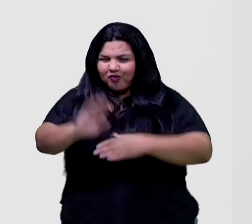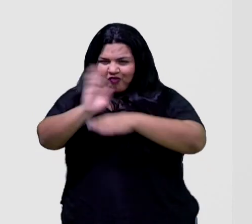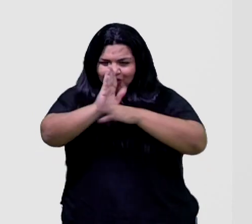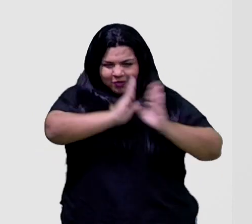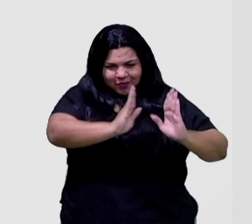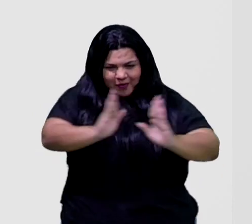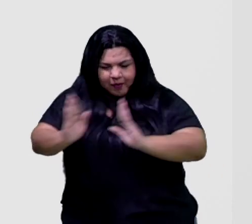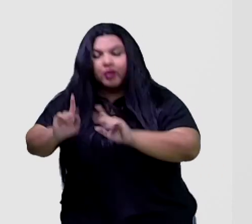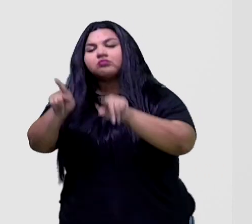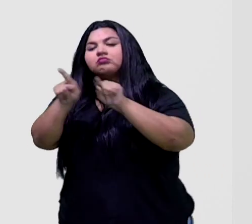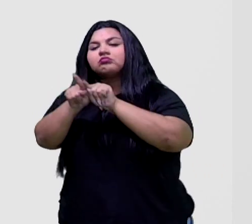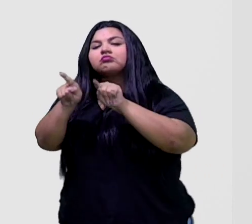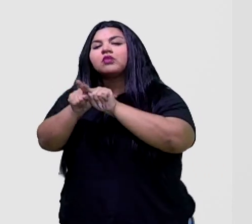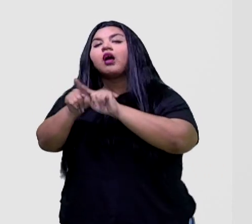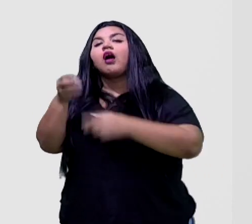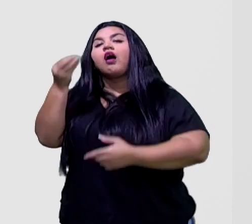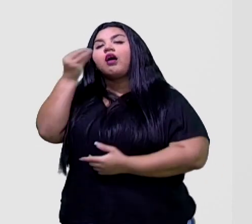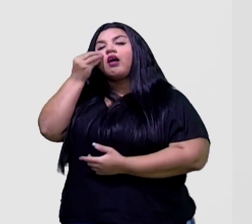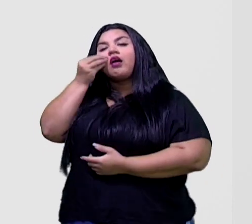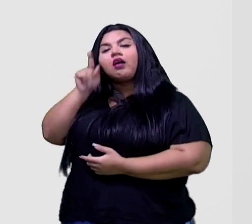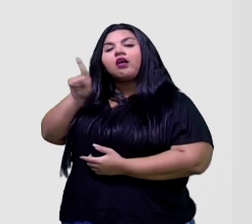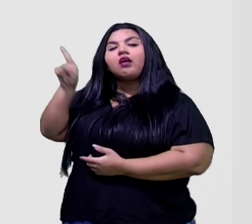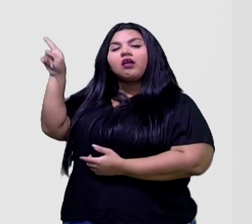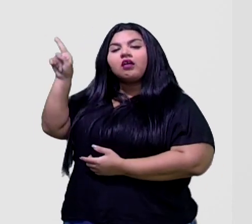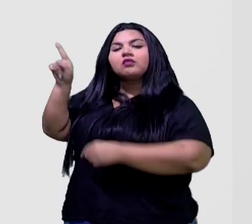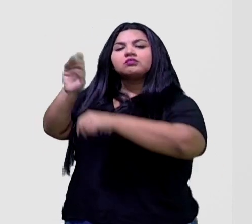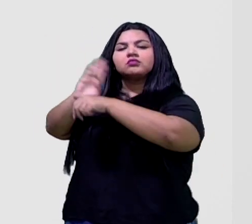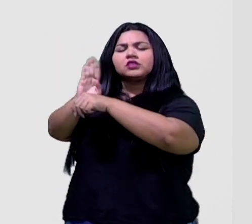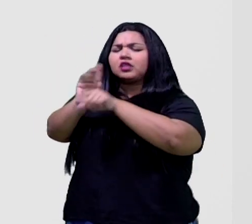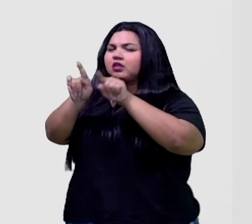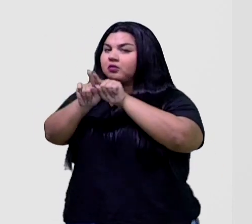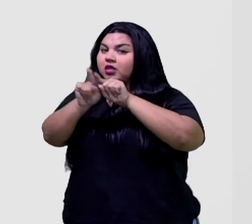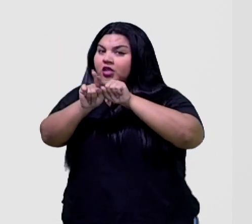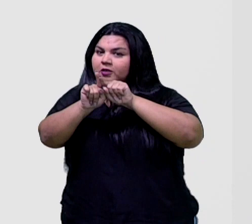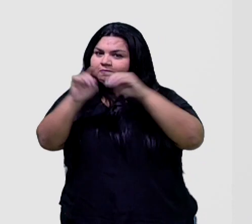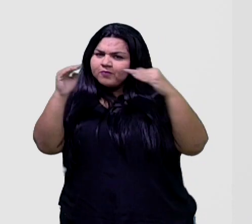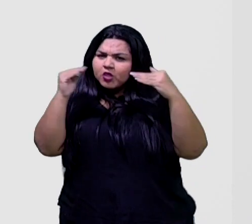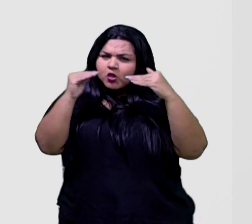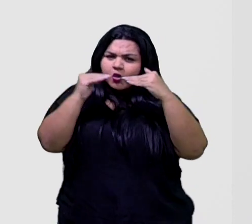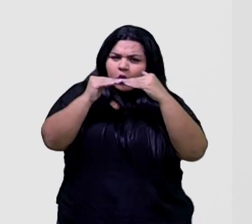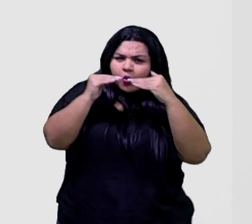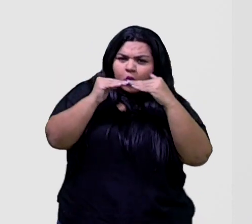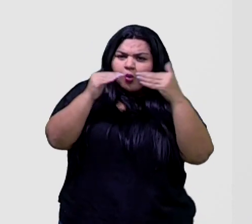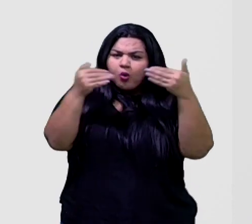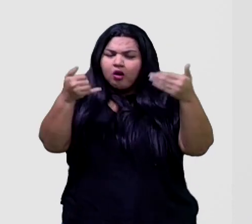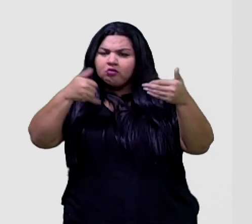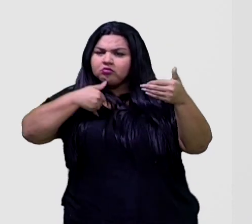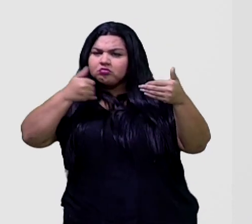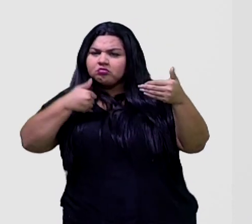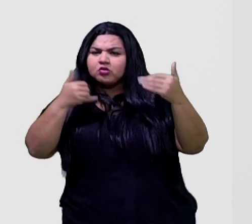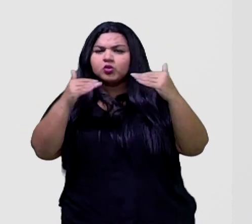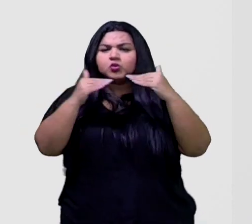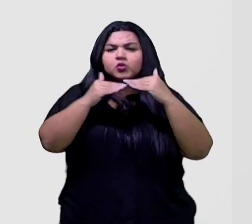citou, não é? De verificar também a classificação indicativa dos filmes. E quando a gente fala de